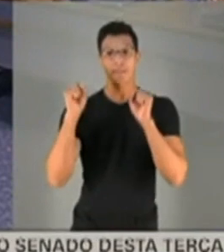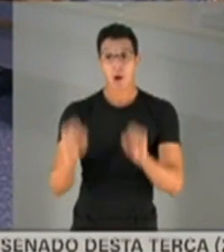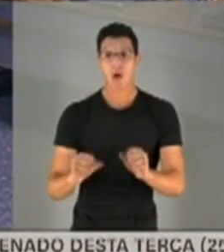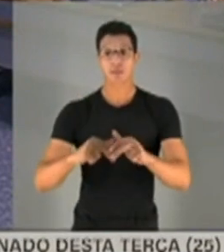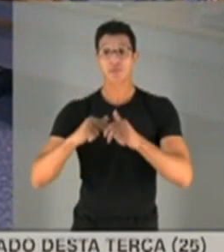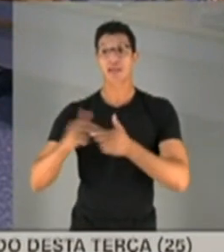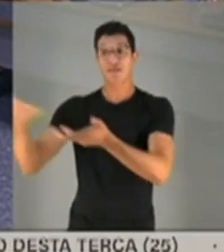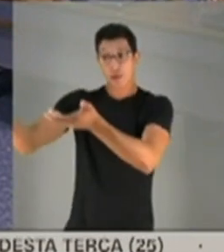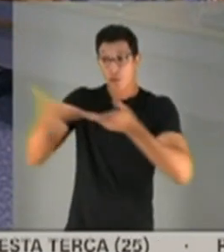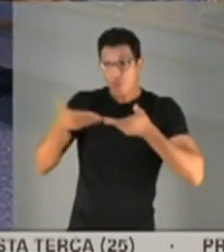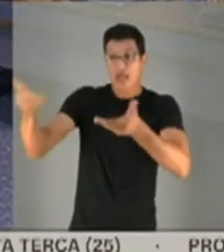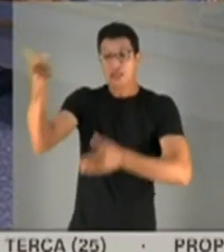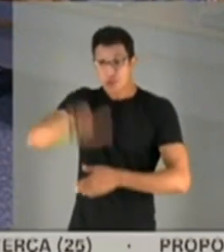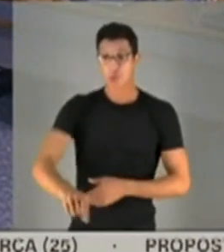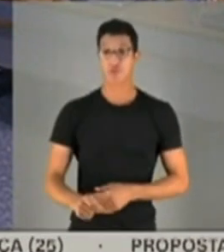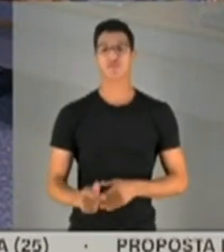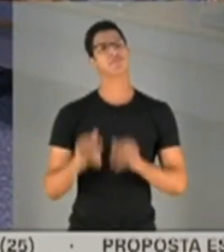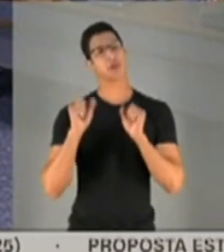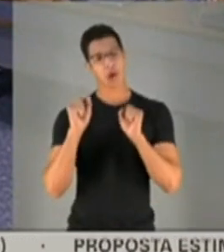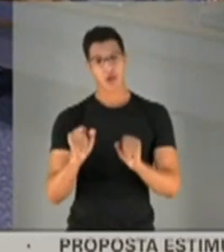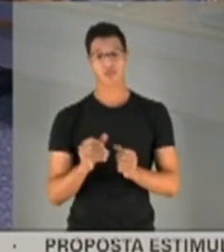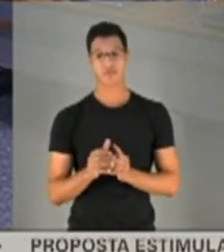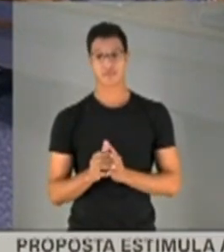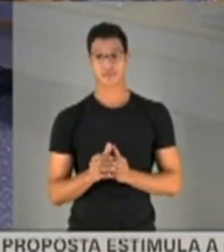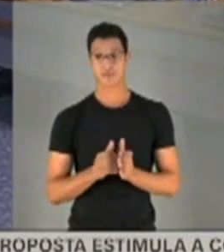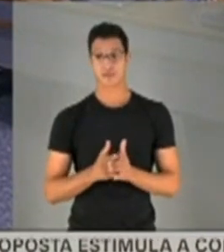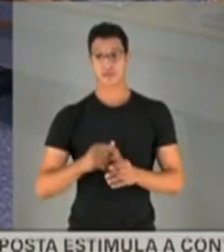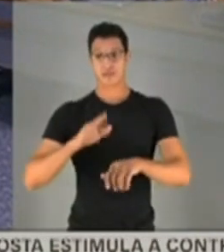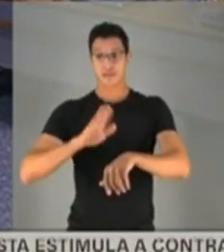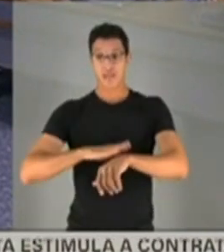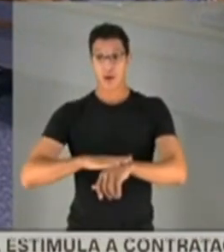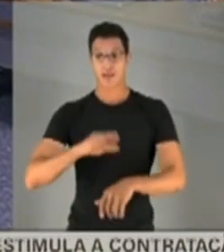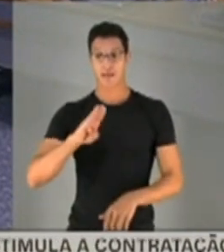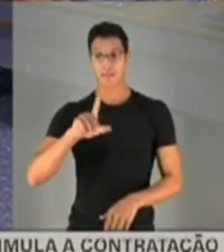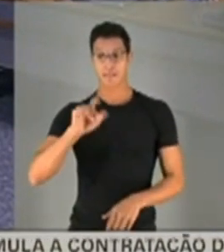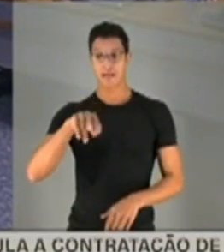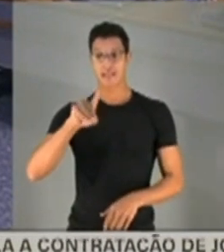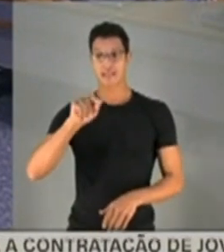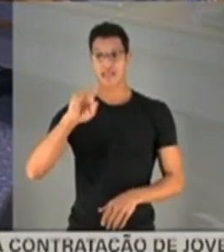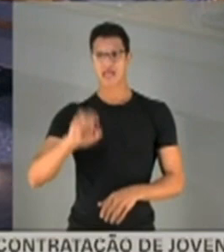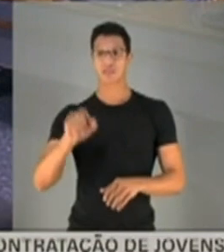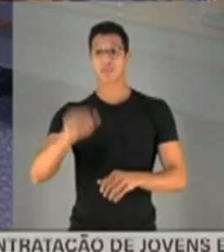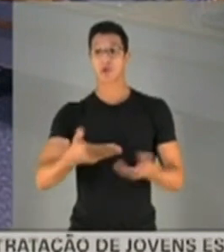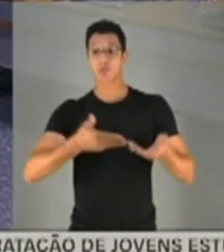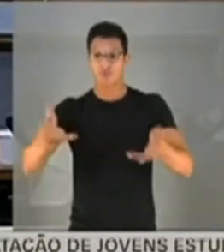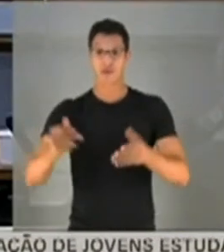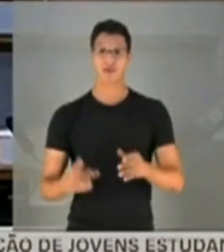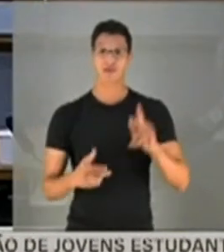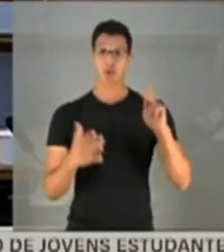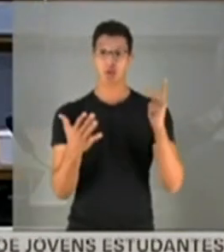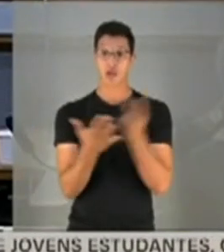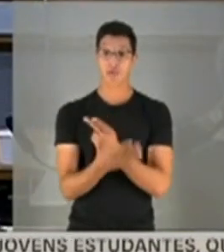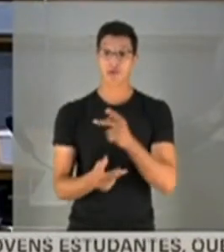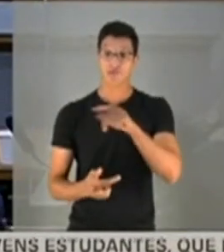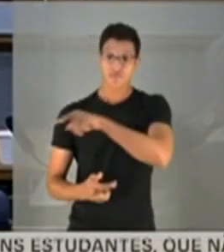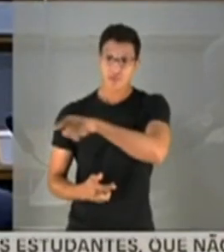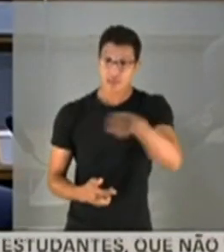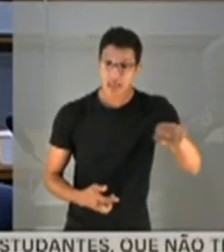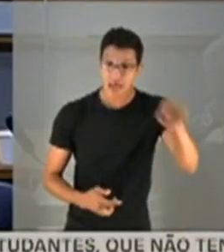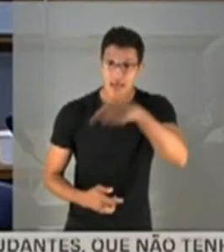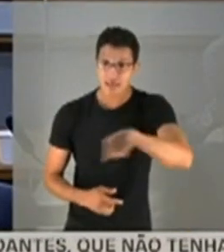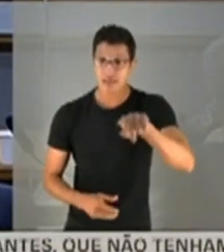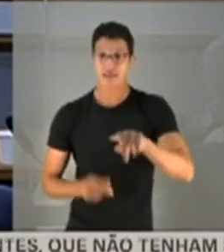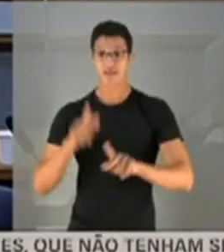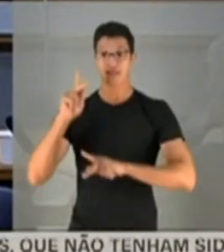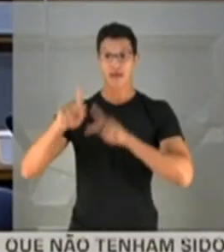reconvocado. Convoque. Não. Peraí. Desde que não haja blindagem, senhor presidente, pode reconvocar quantas vezes quiser. aconteceu nos estados de vocês é